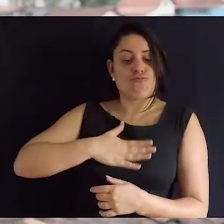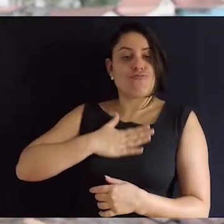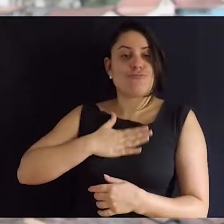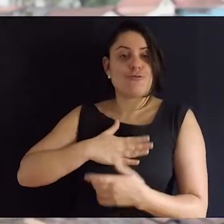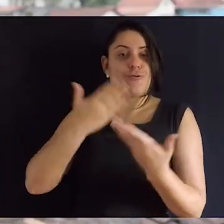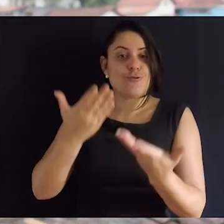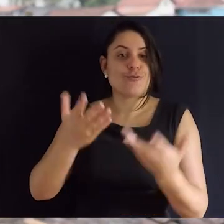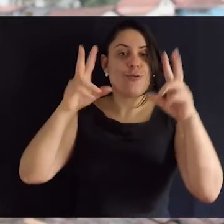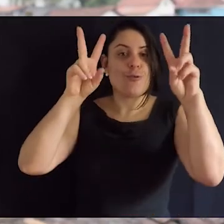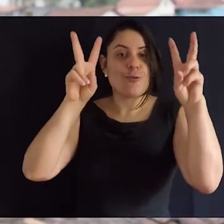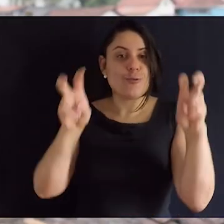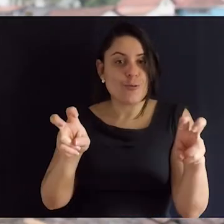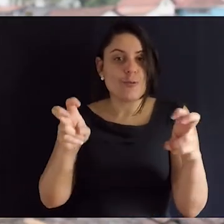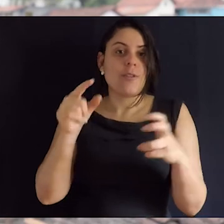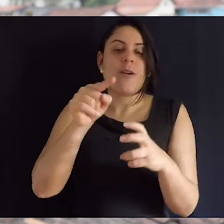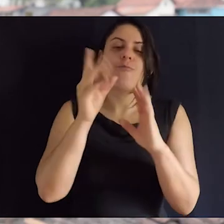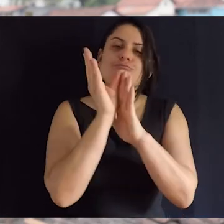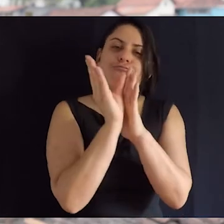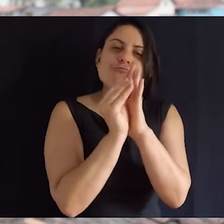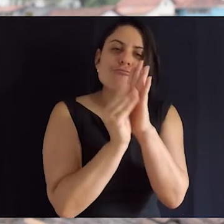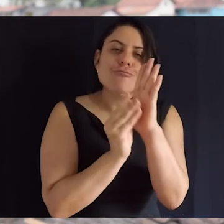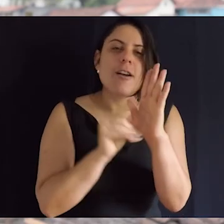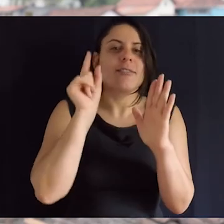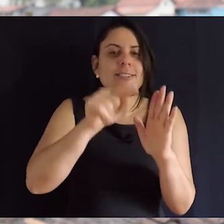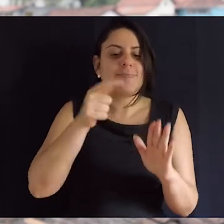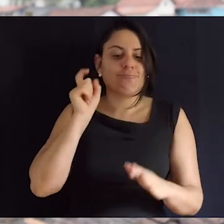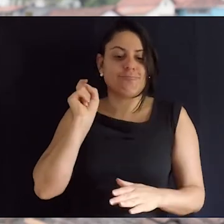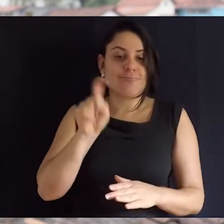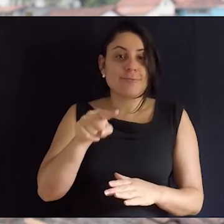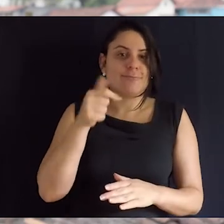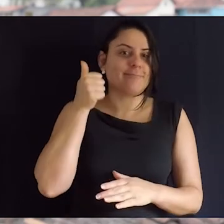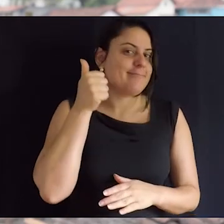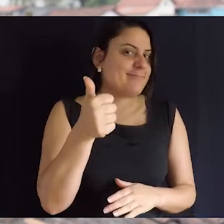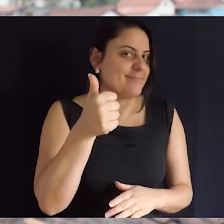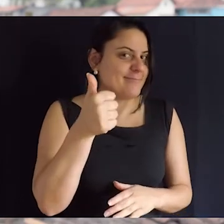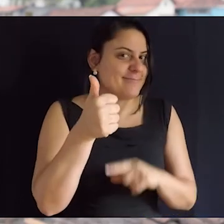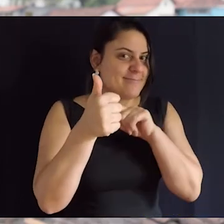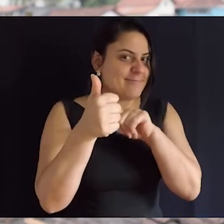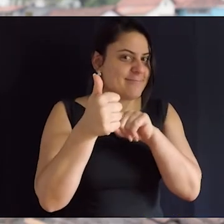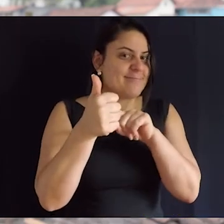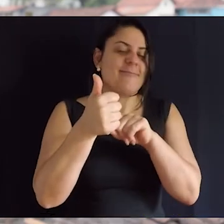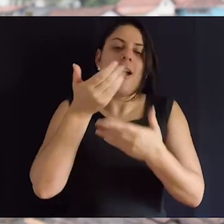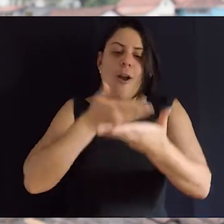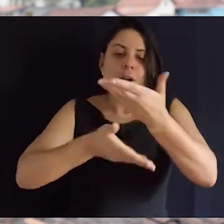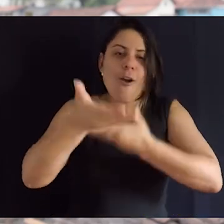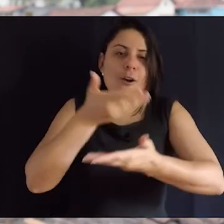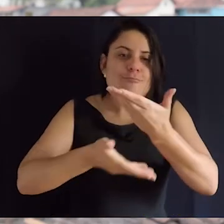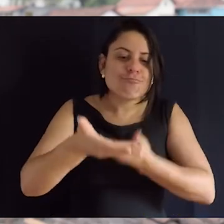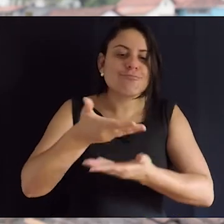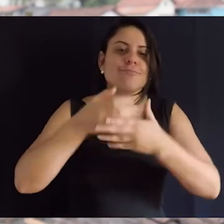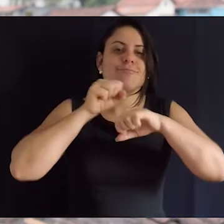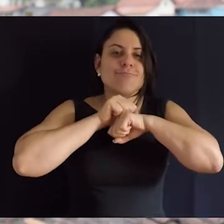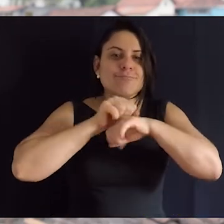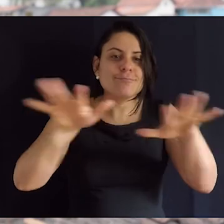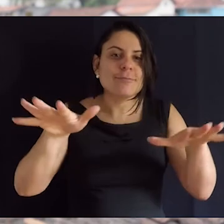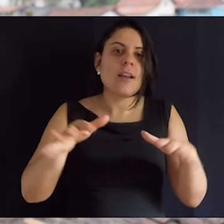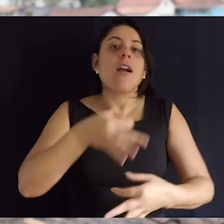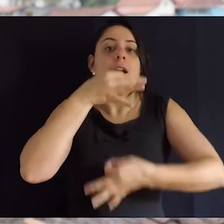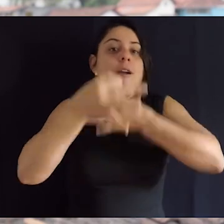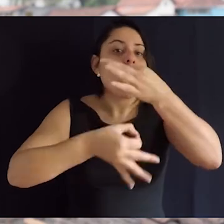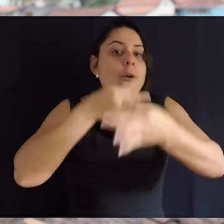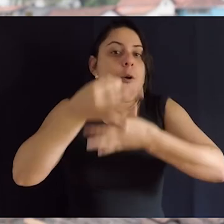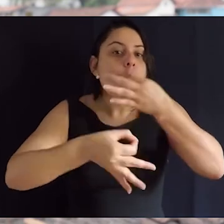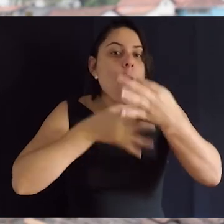gostou desse episódio, curtiu este conteúdo, dá seu like, compartilha,